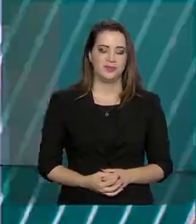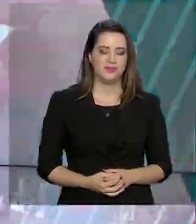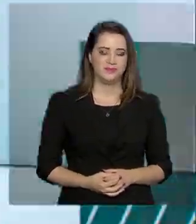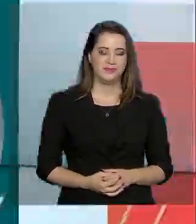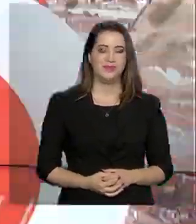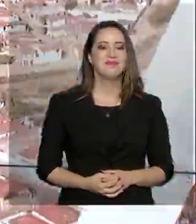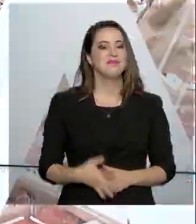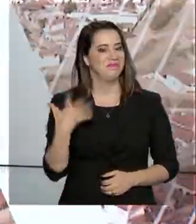Bonito, né?